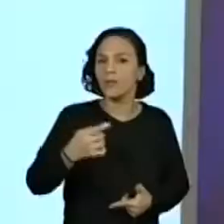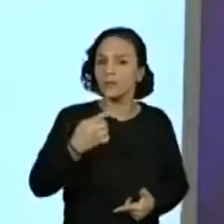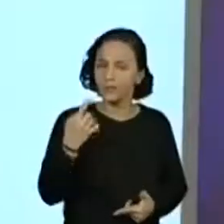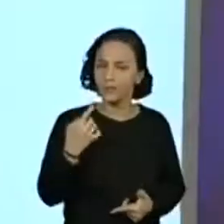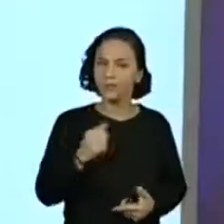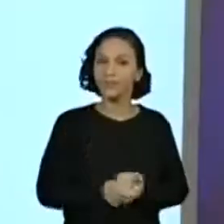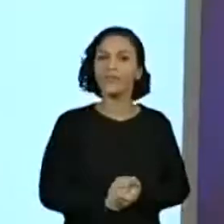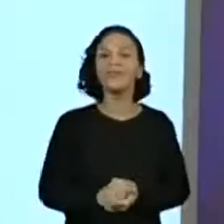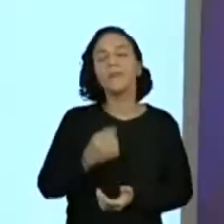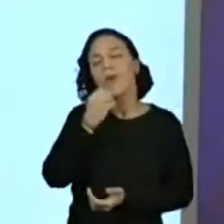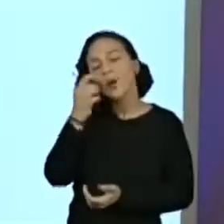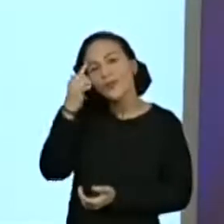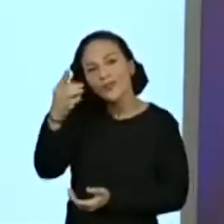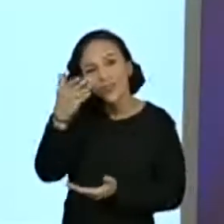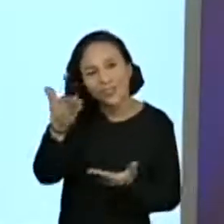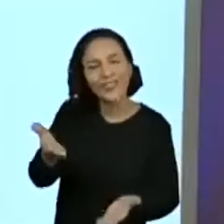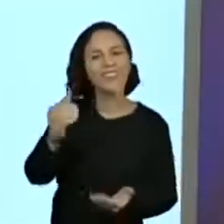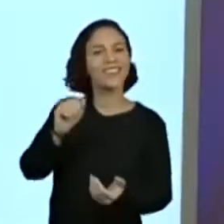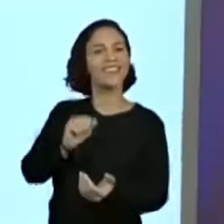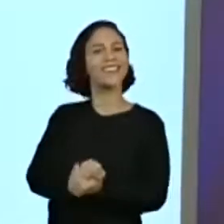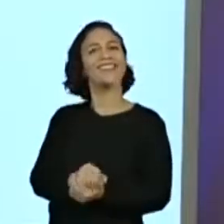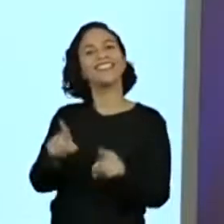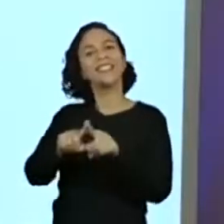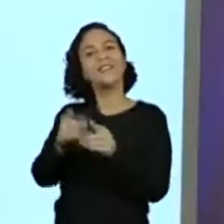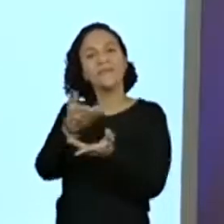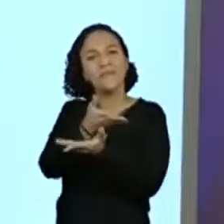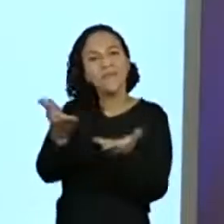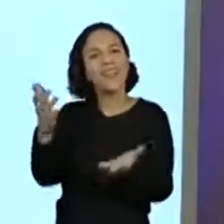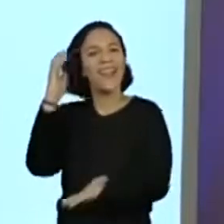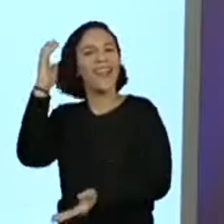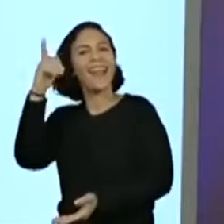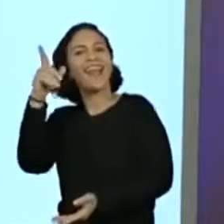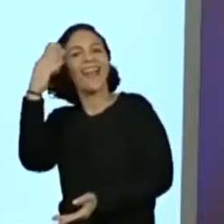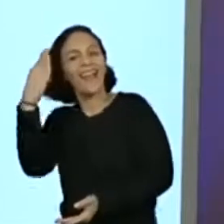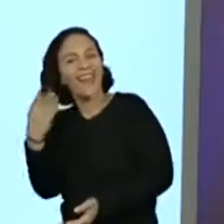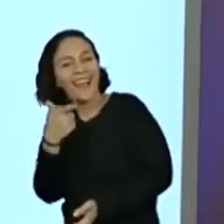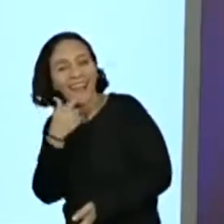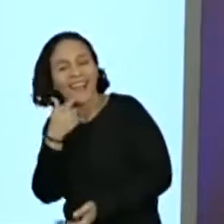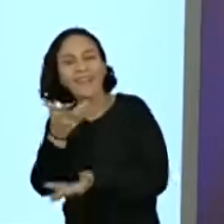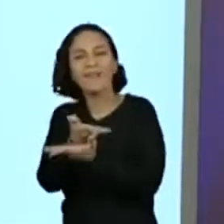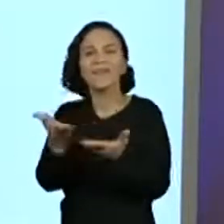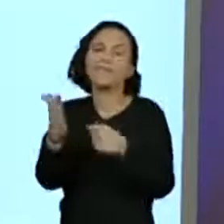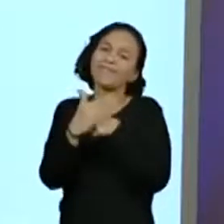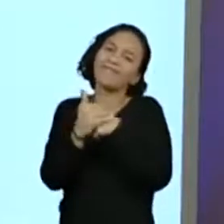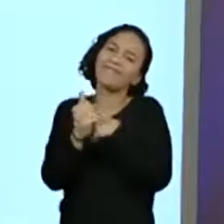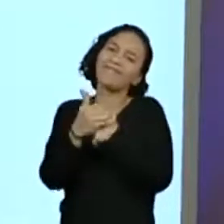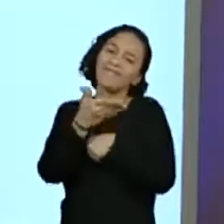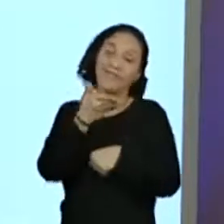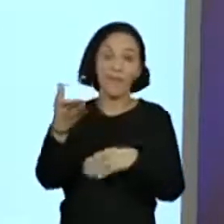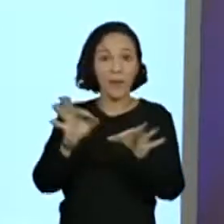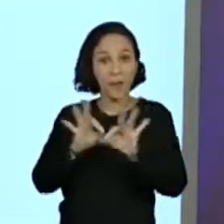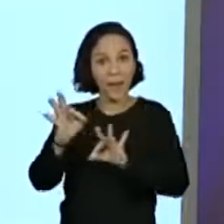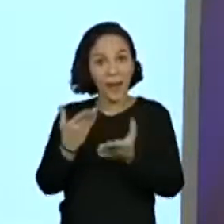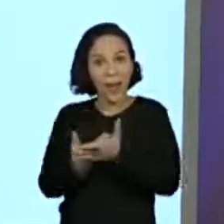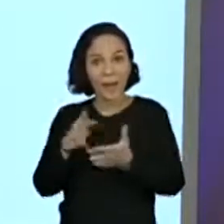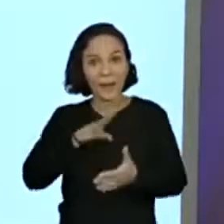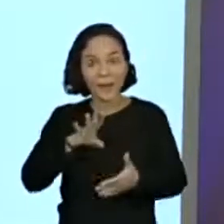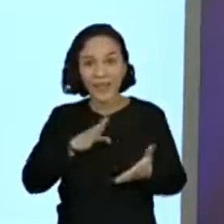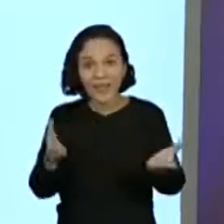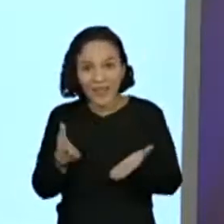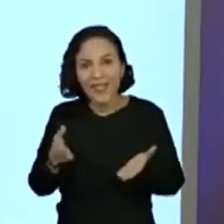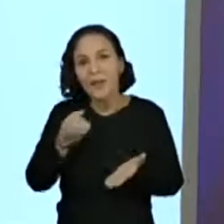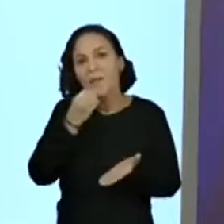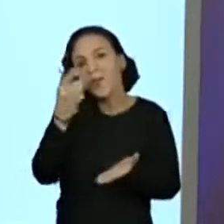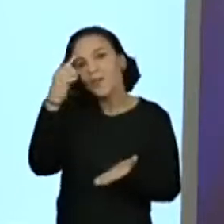bom dia! Bom dia, professora Kelly! Bom dia, amores! Professores preparados para uma linda aula de língua portuguesa? Bom